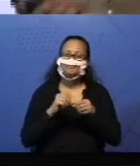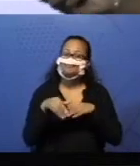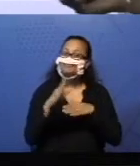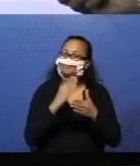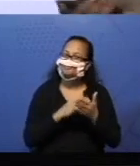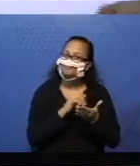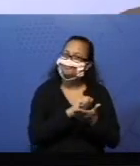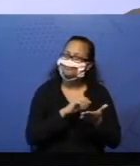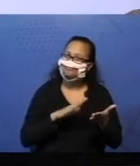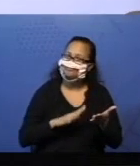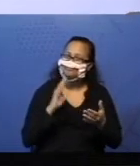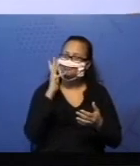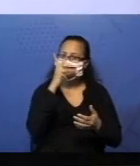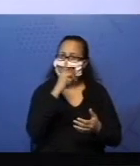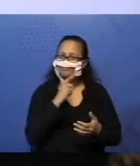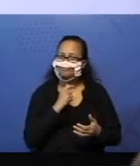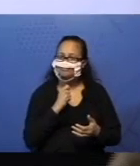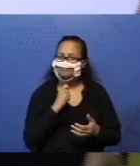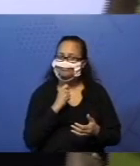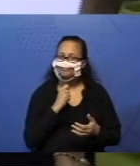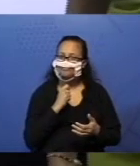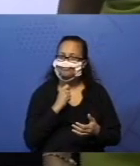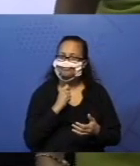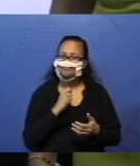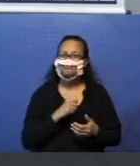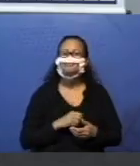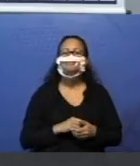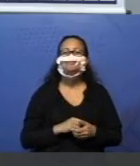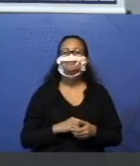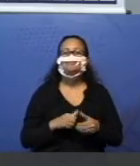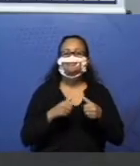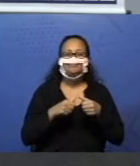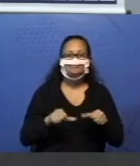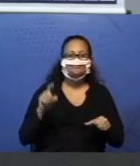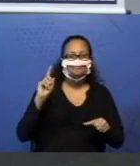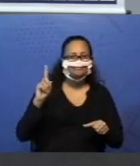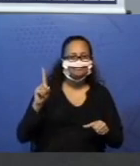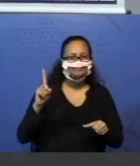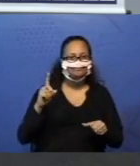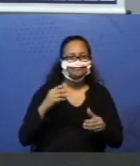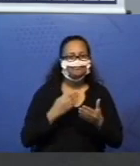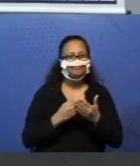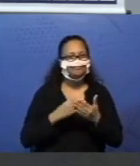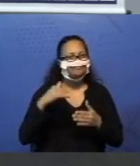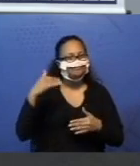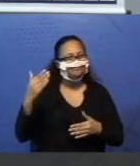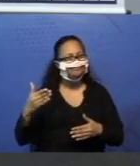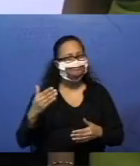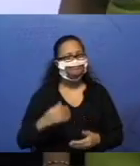Parabéns. Muito linda. É isso, pessoal. Fiquem com Deus e até a próxima aula. Obrigada. Obrigada. Obrigada. Obrigada. Obrigada.